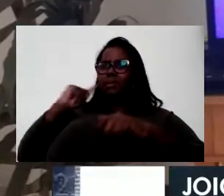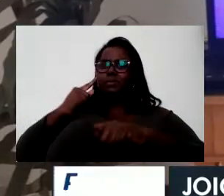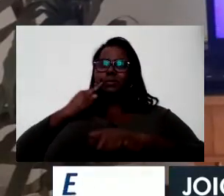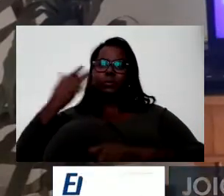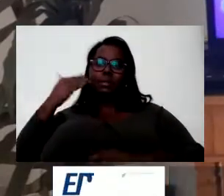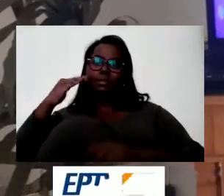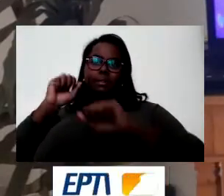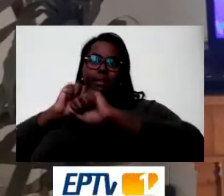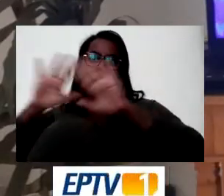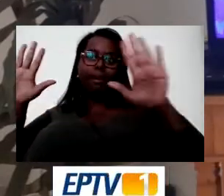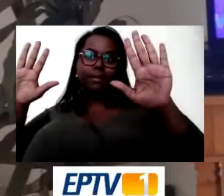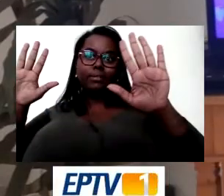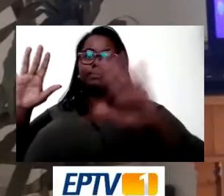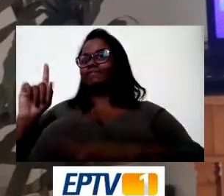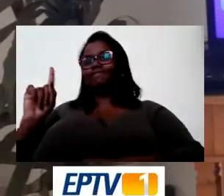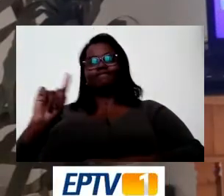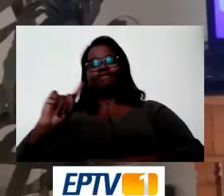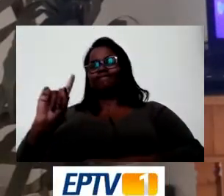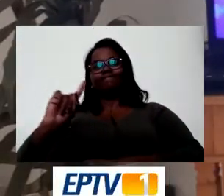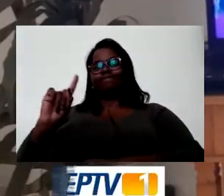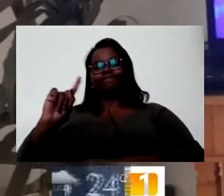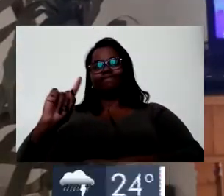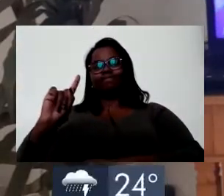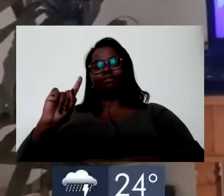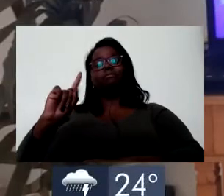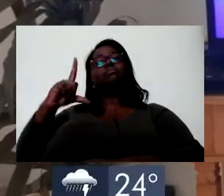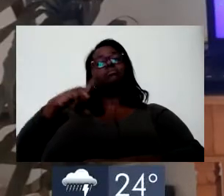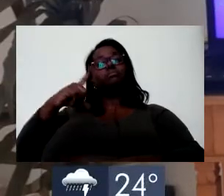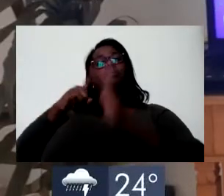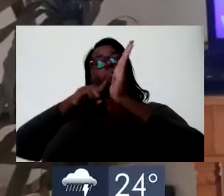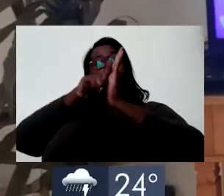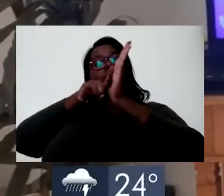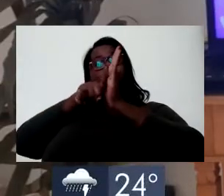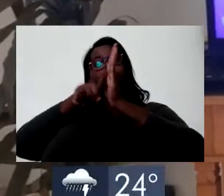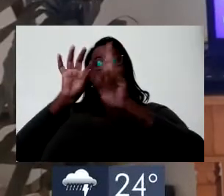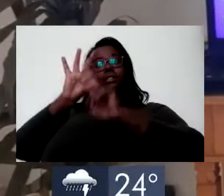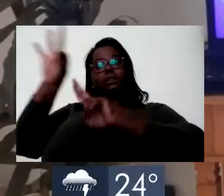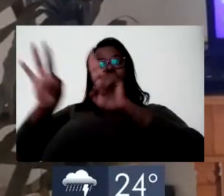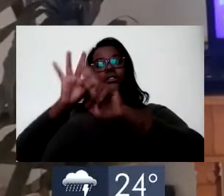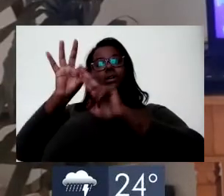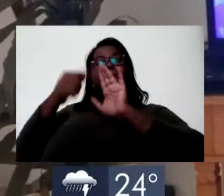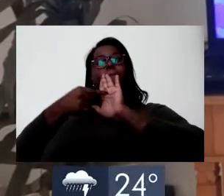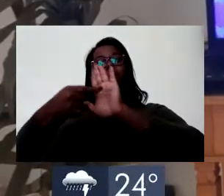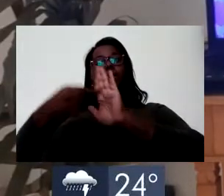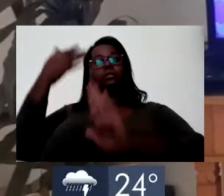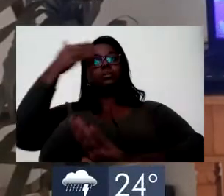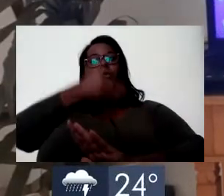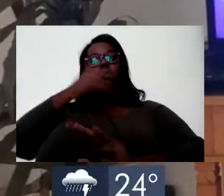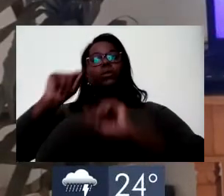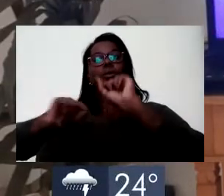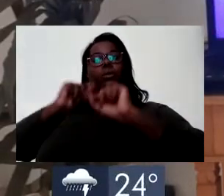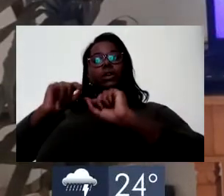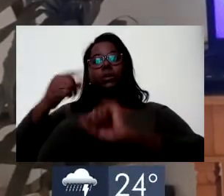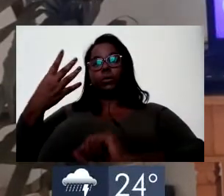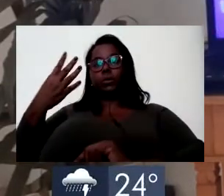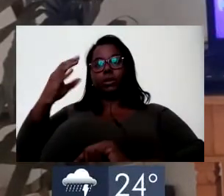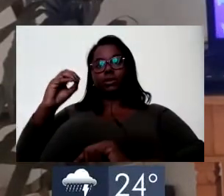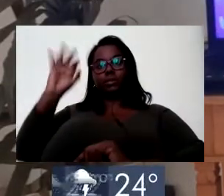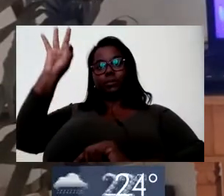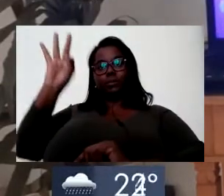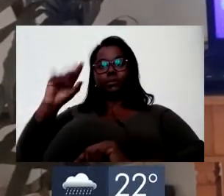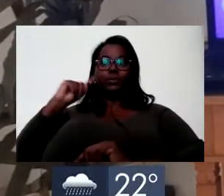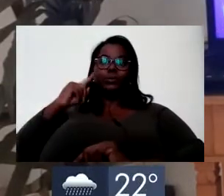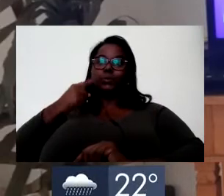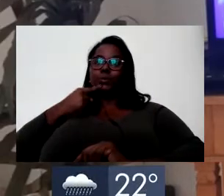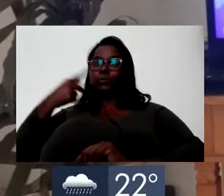a mensagem? A resposta é não. Uma pesquisa da Universidade Federal de São Carlos constatou que 40%